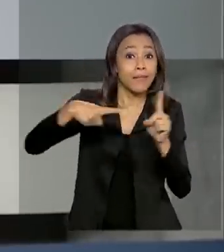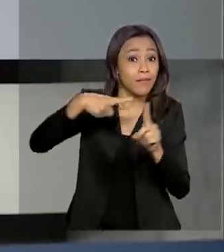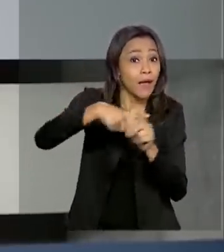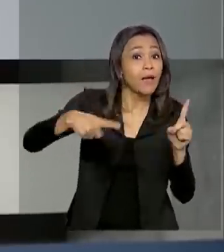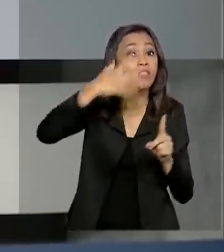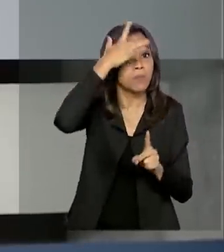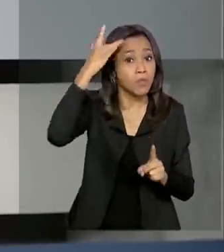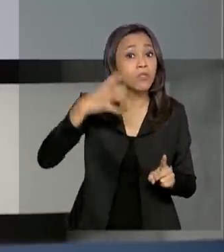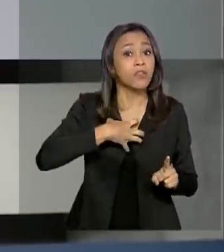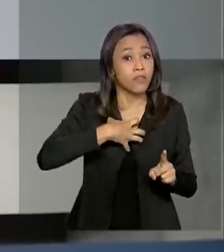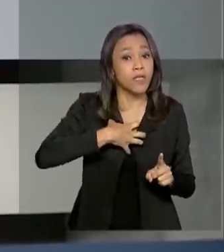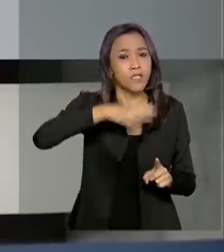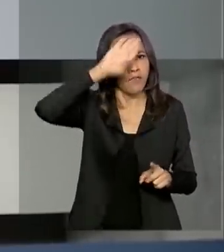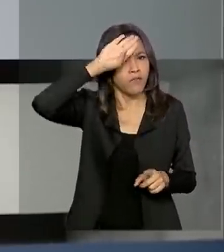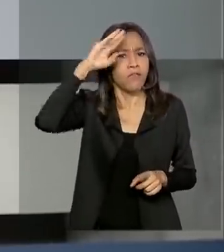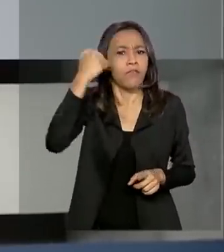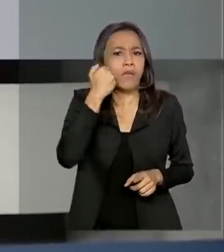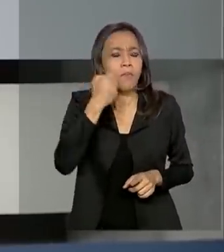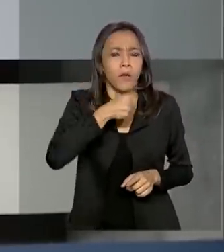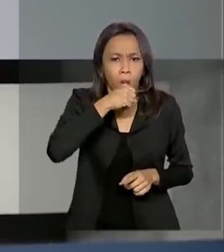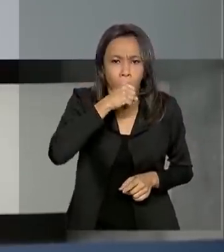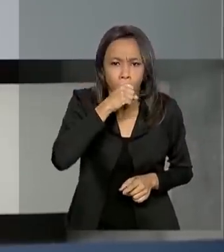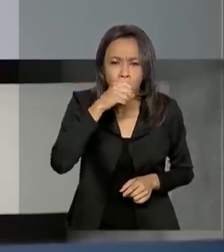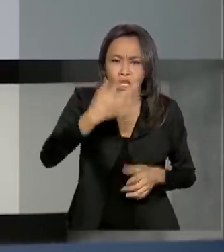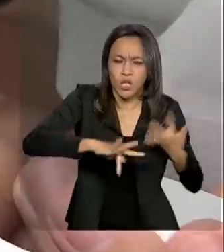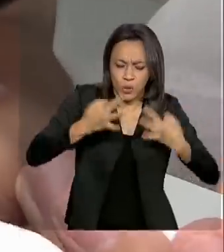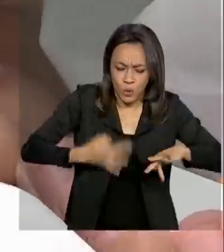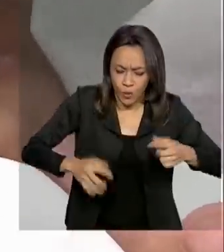sintomas como febre, tosse e dores no corpo.